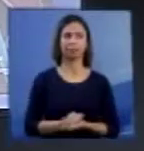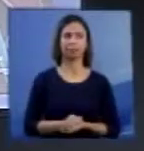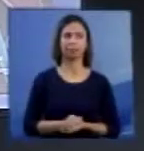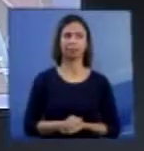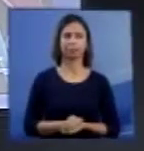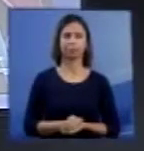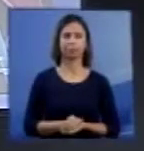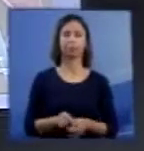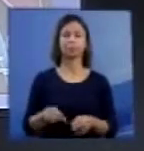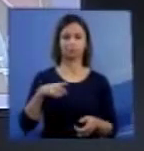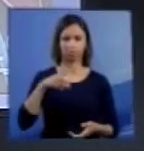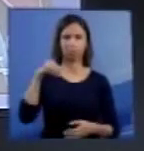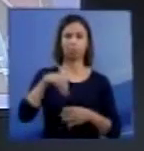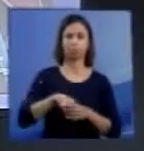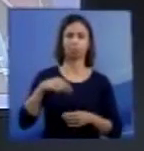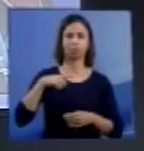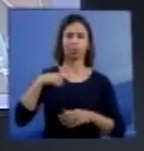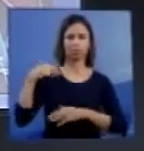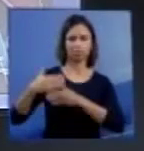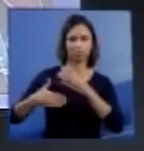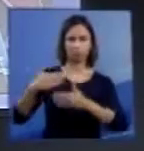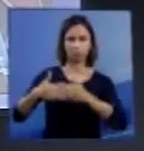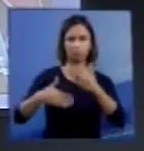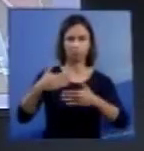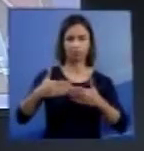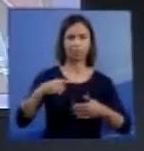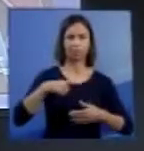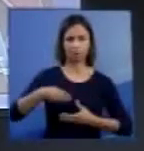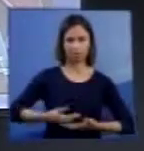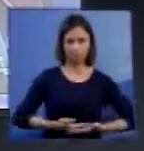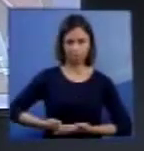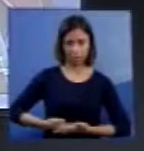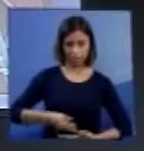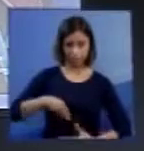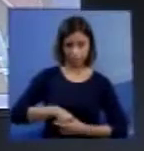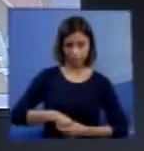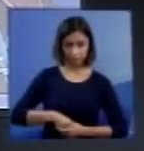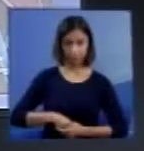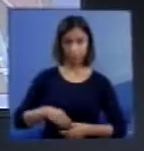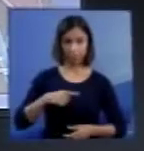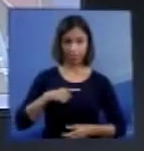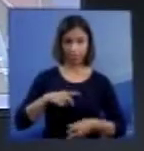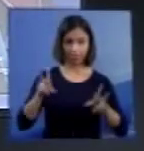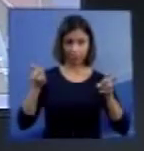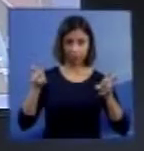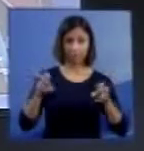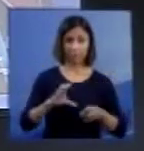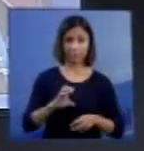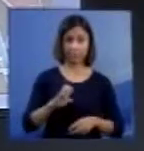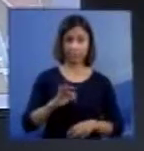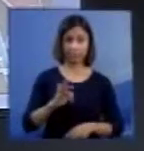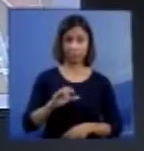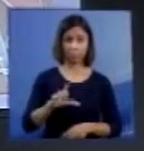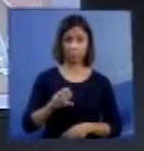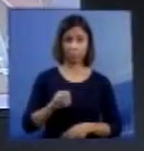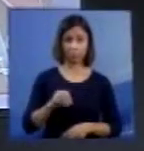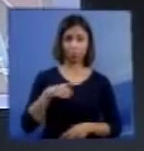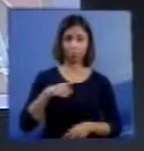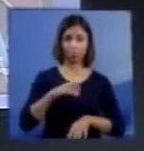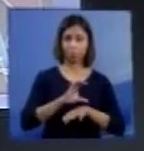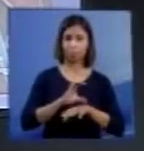Ainda dentro da progressão embrionária, nós teremos o telencefalo, o diencefalo, como constituinte